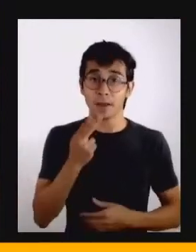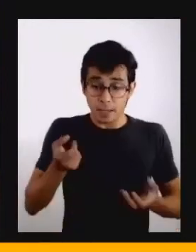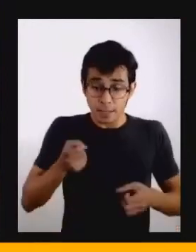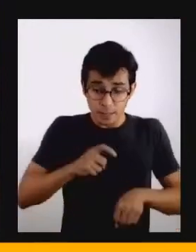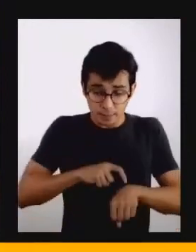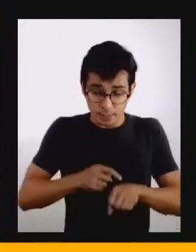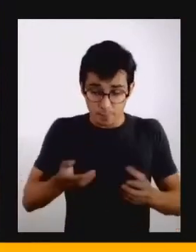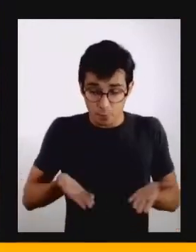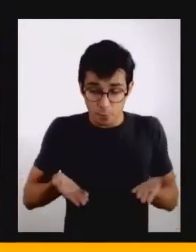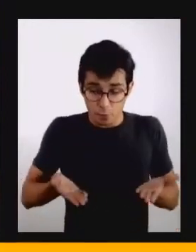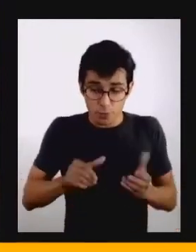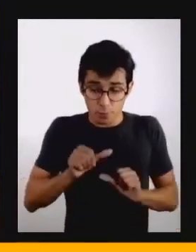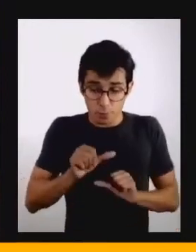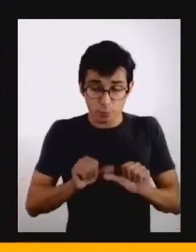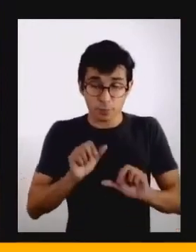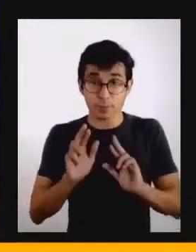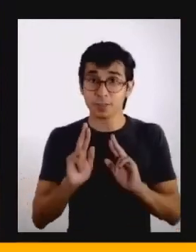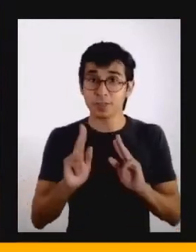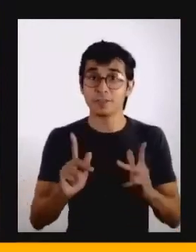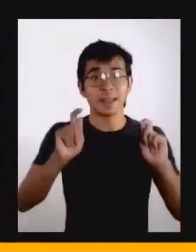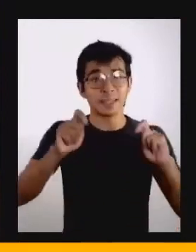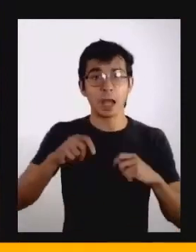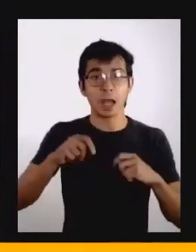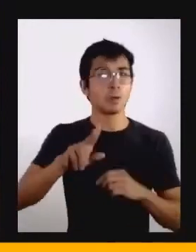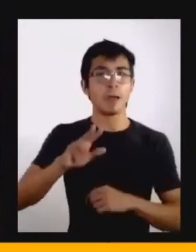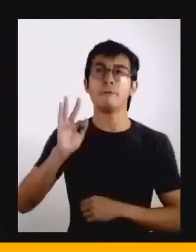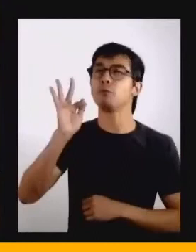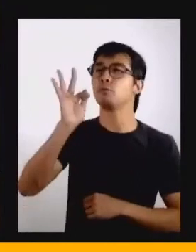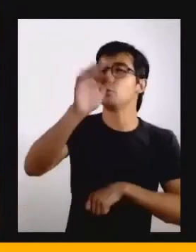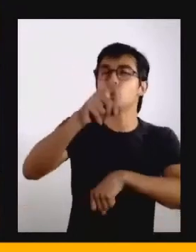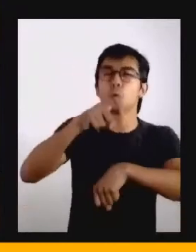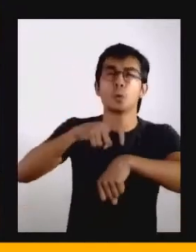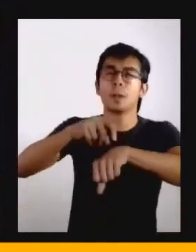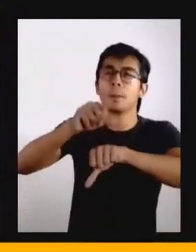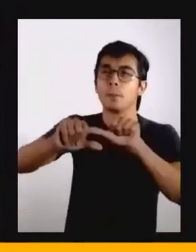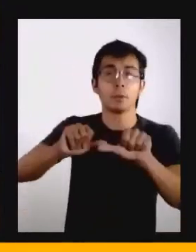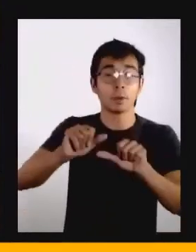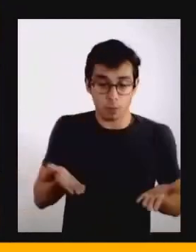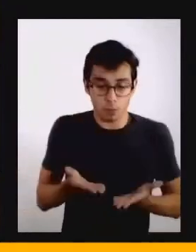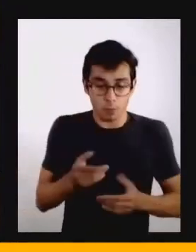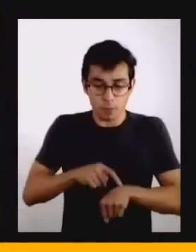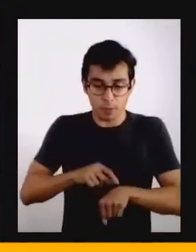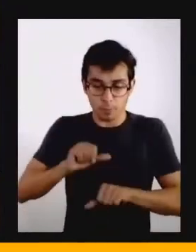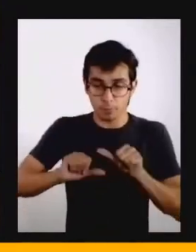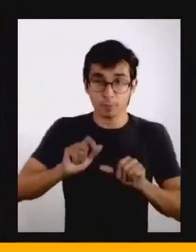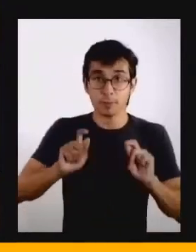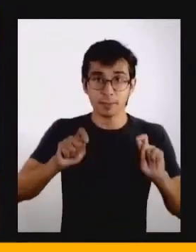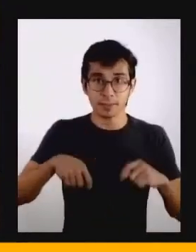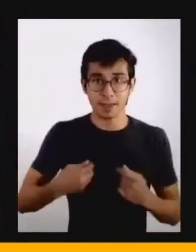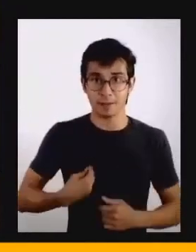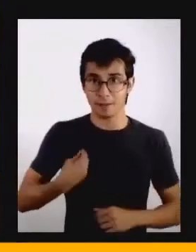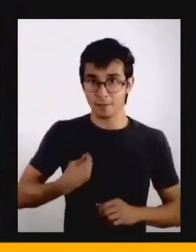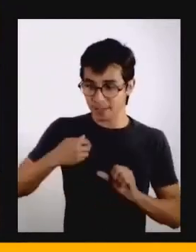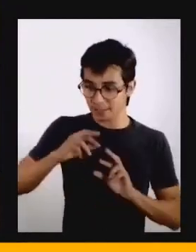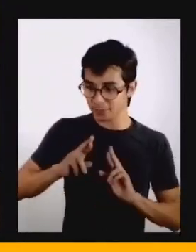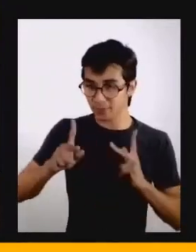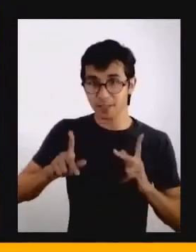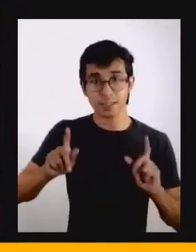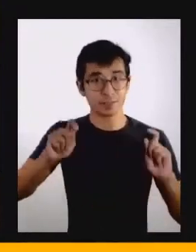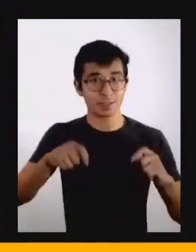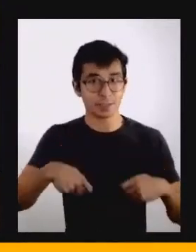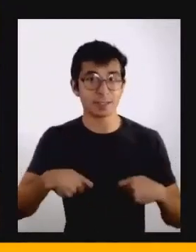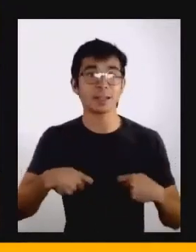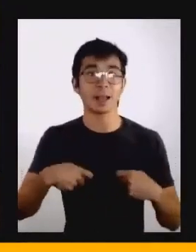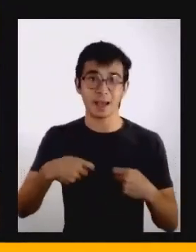ser diferente, que pode moldar uma realidade alternativa, que pode questionar, especular e projetar novas